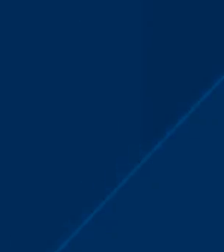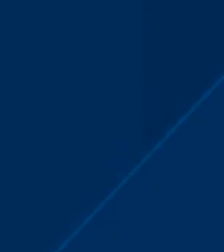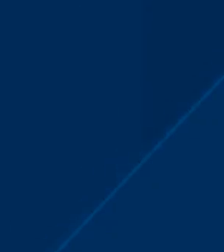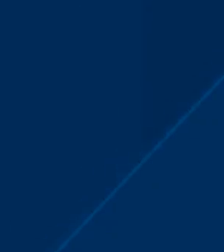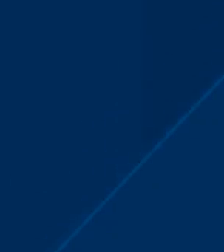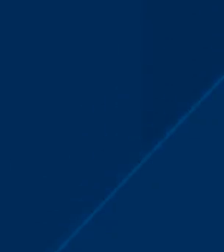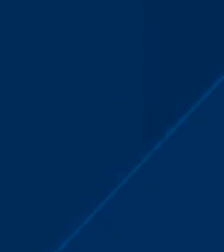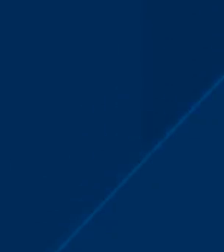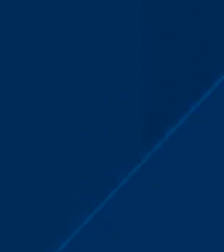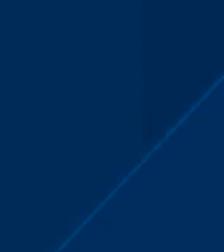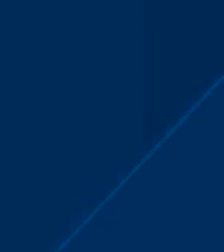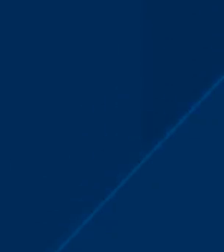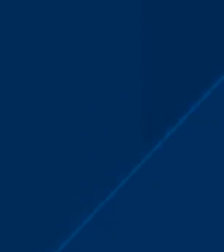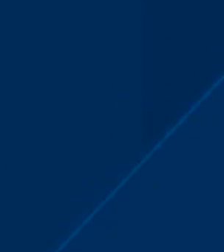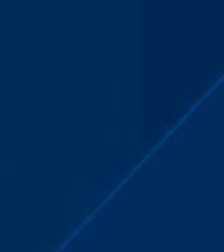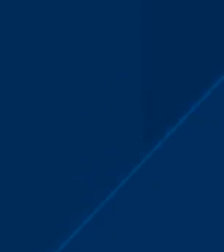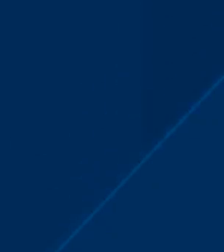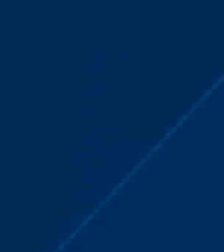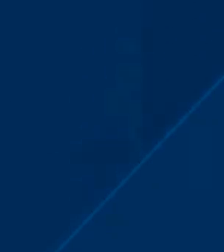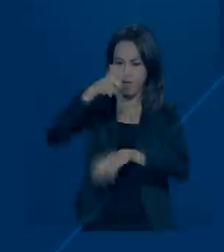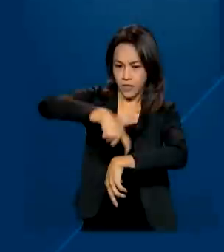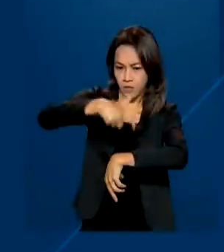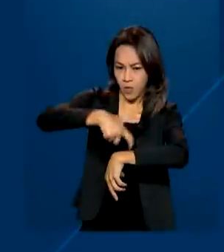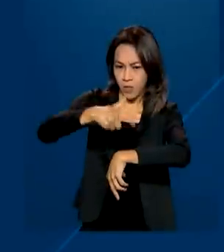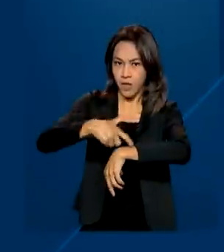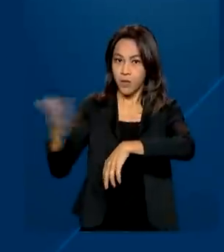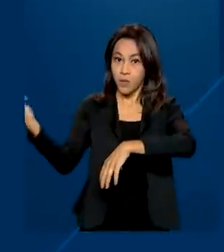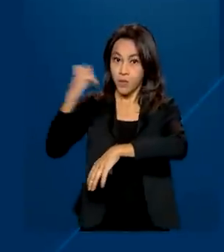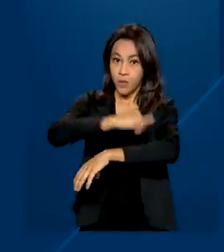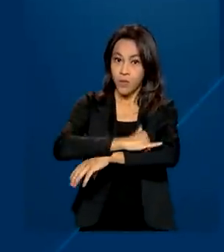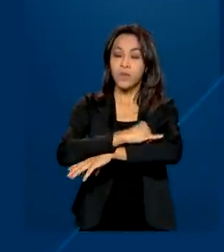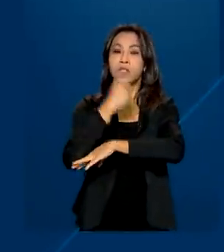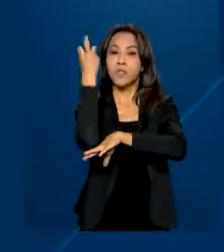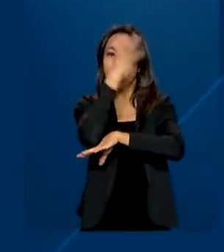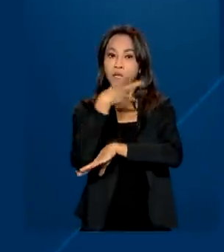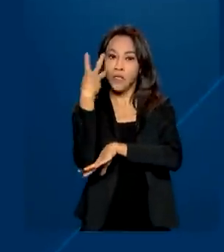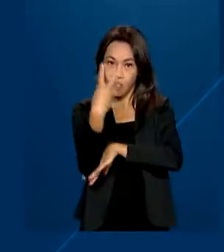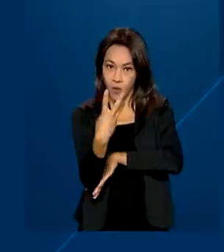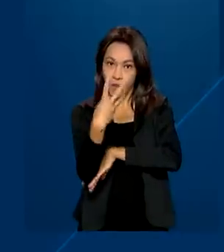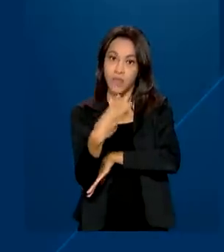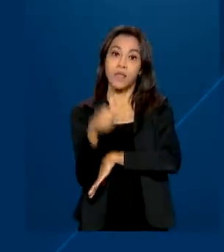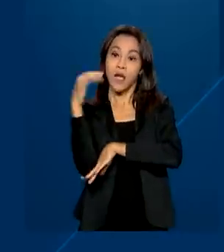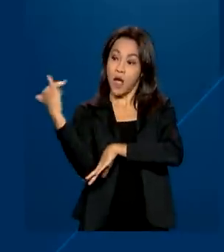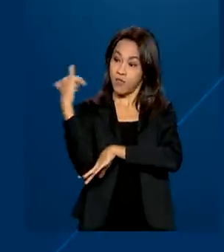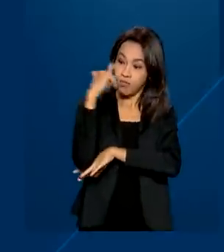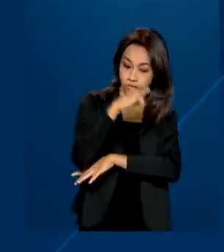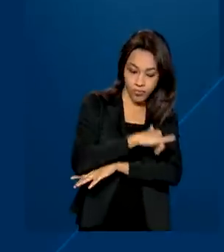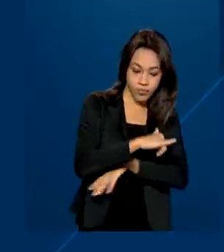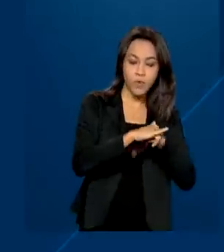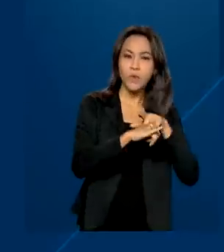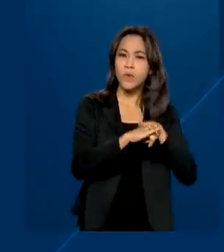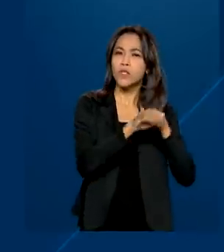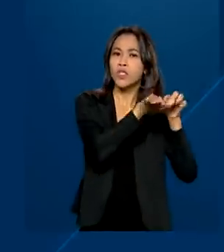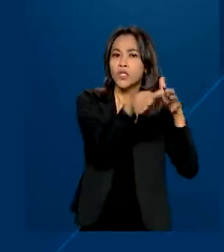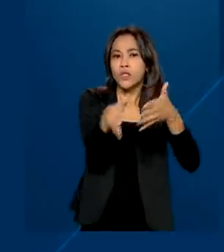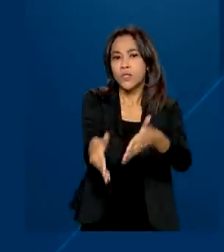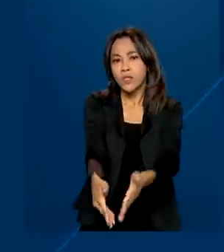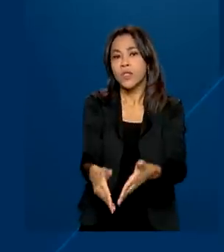Recife, onde neste momento faz uma escala de 3 horas. A aeronave deve decolar por volta das